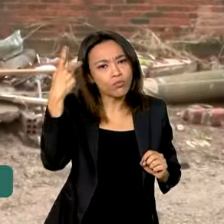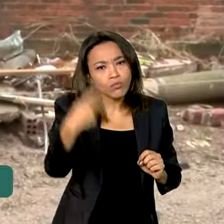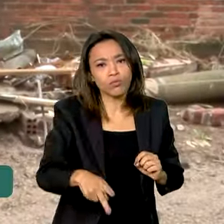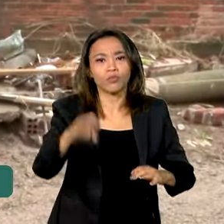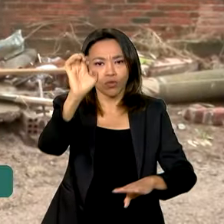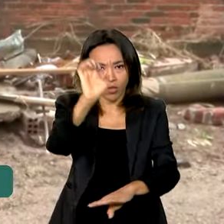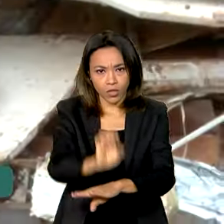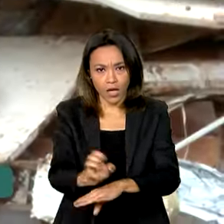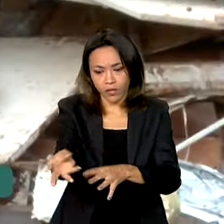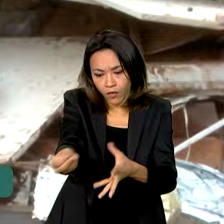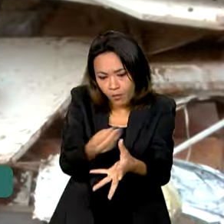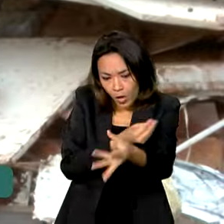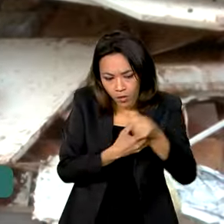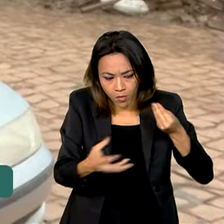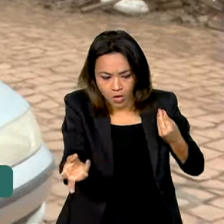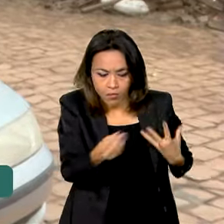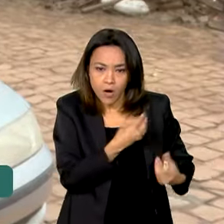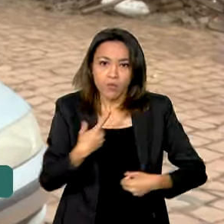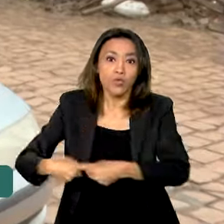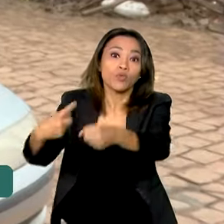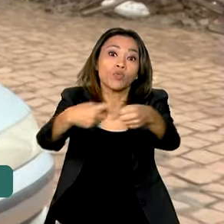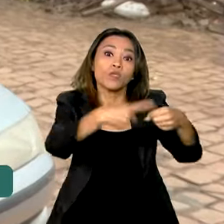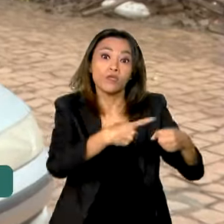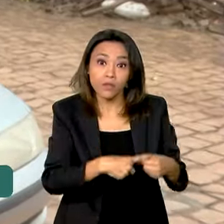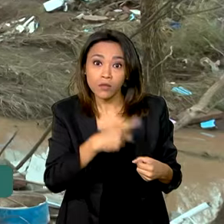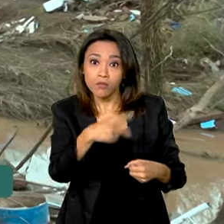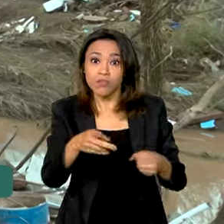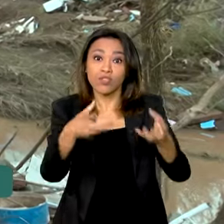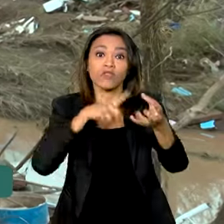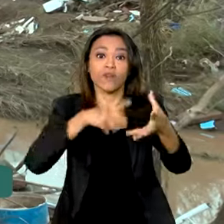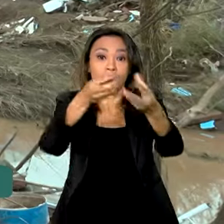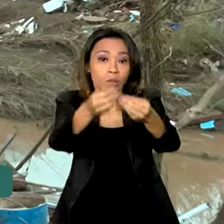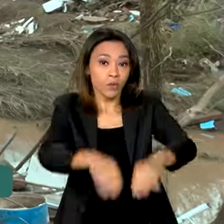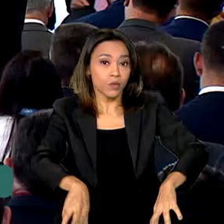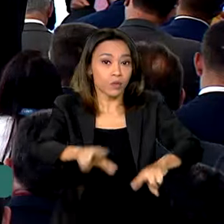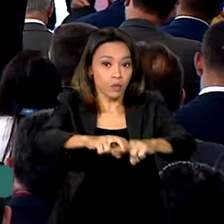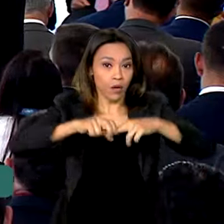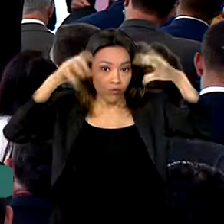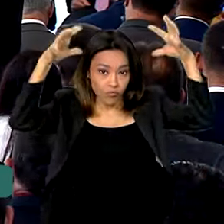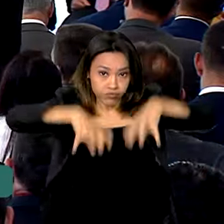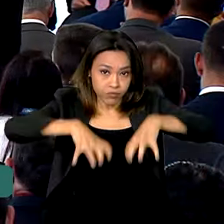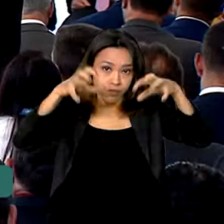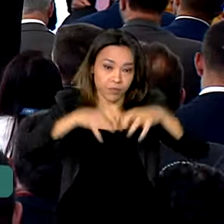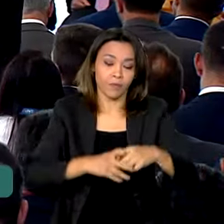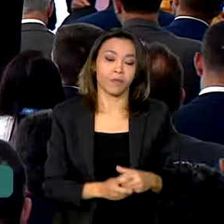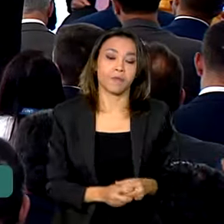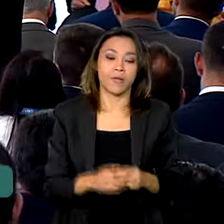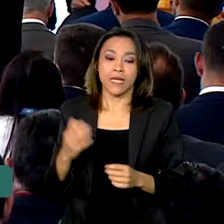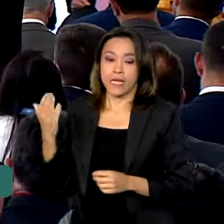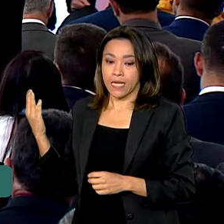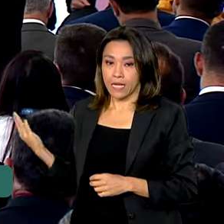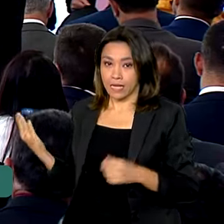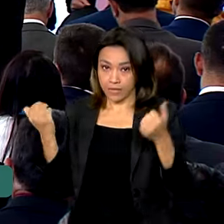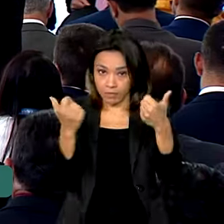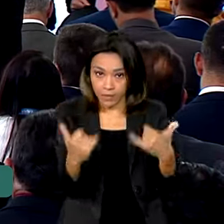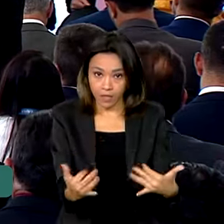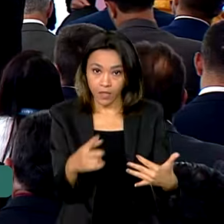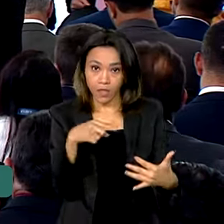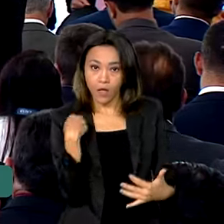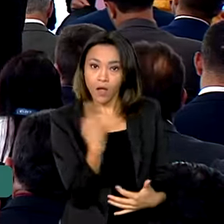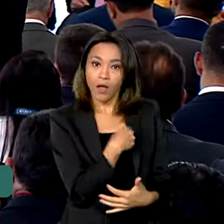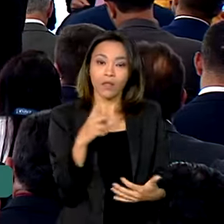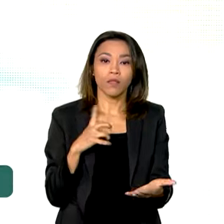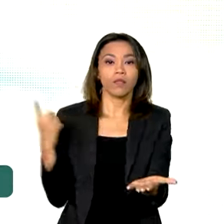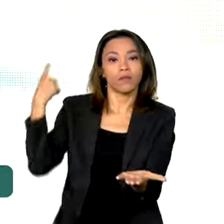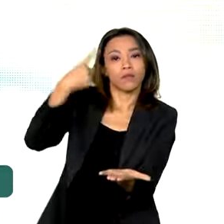enviados pelos municípios gaúchos, atingidos pelas enchentes. Nós estamos compromissados a fazer